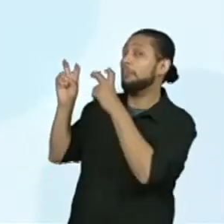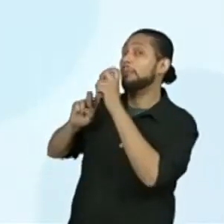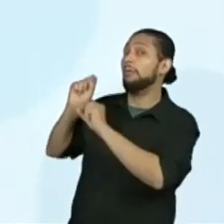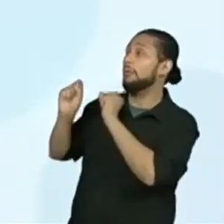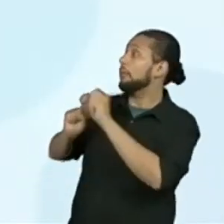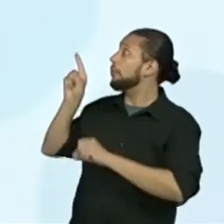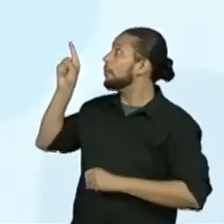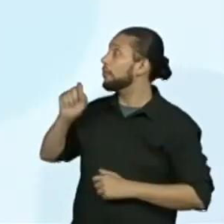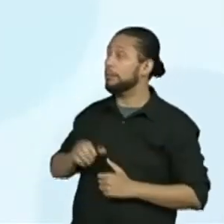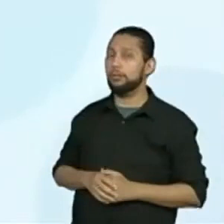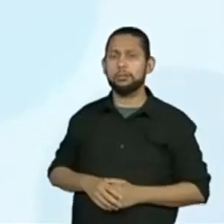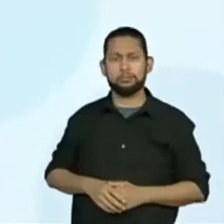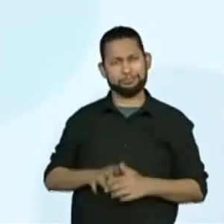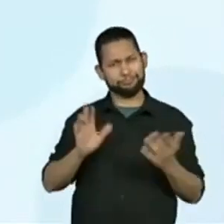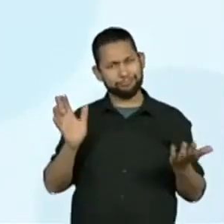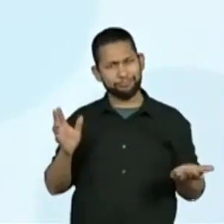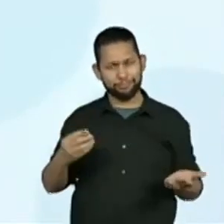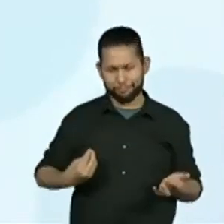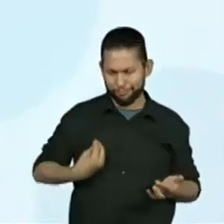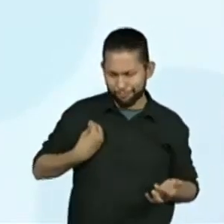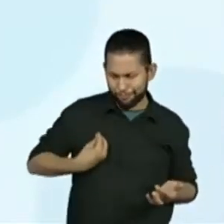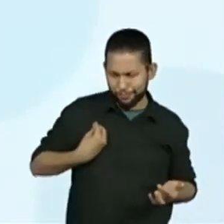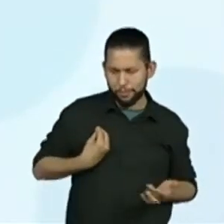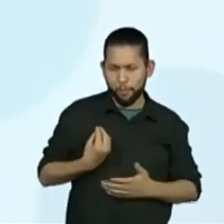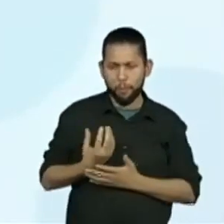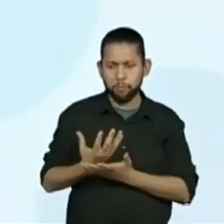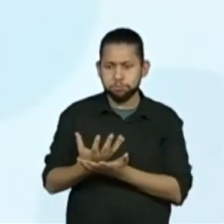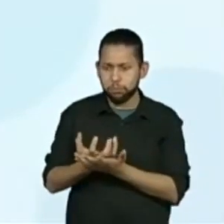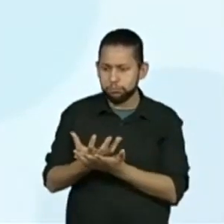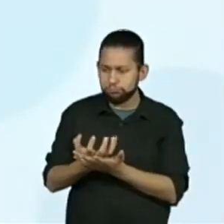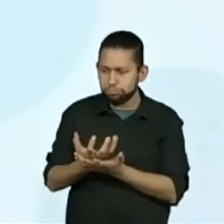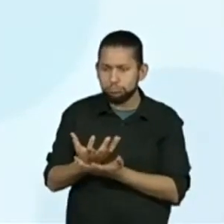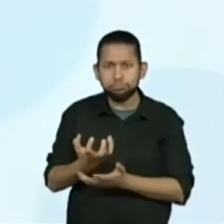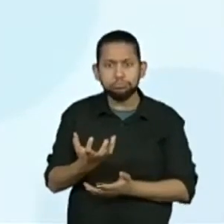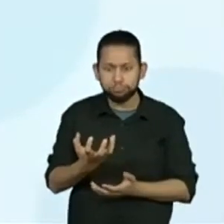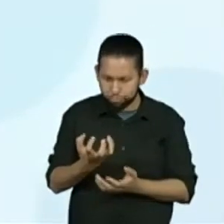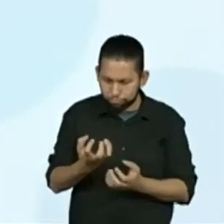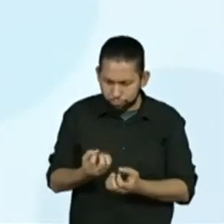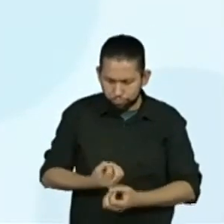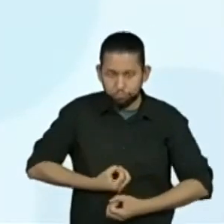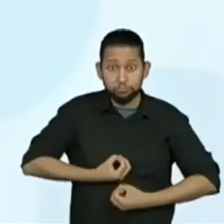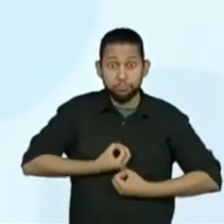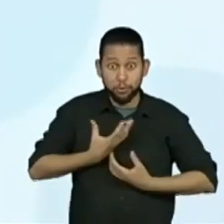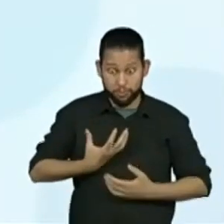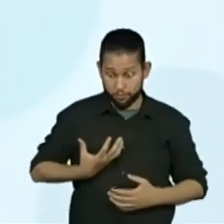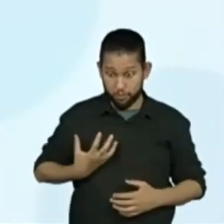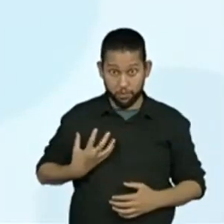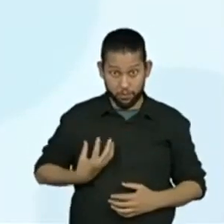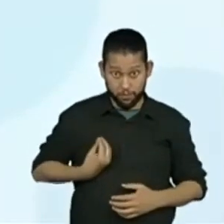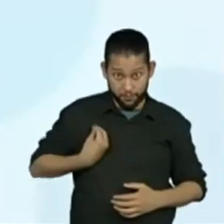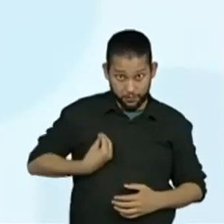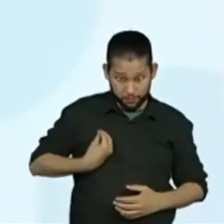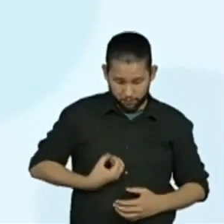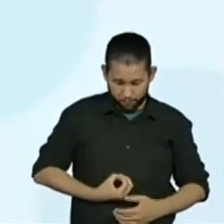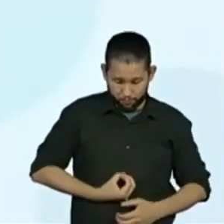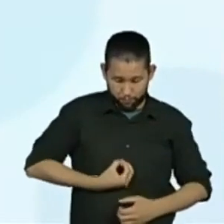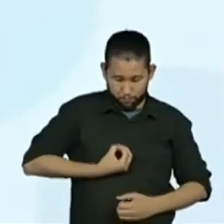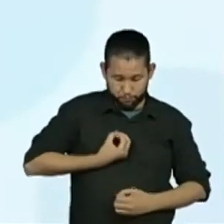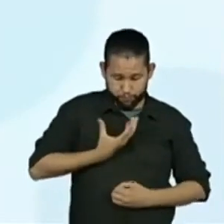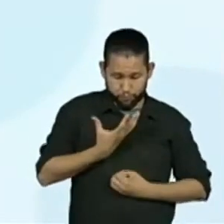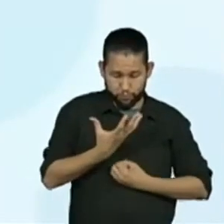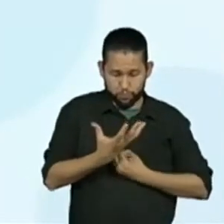o poema é vivo. Certo, eu tenho essa frase aqui. Eu tenho essa parte aqui do contexto.